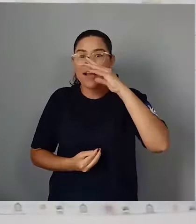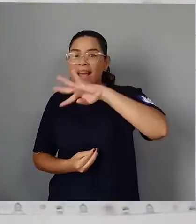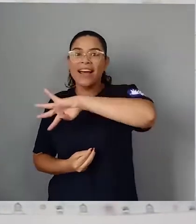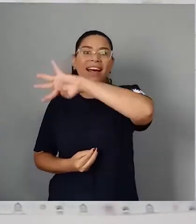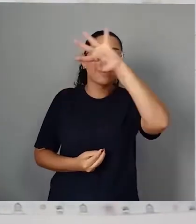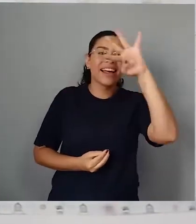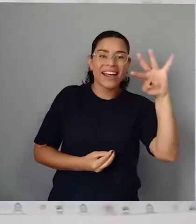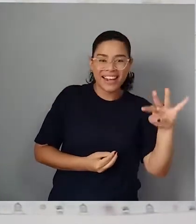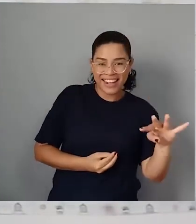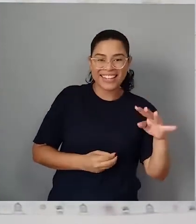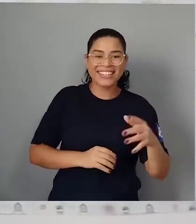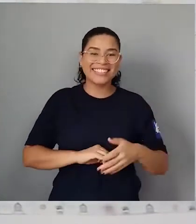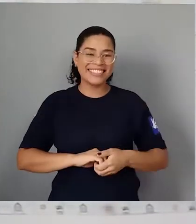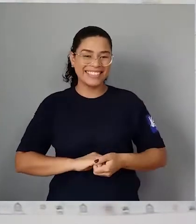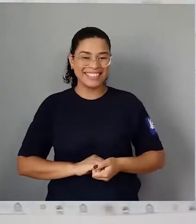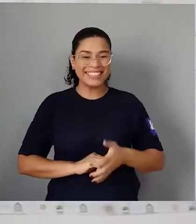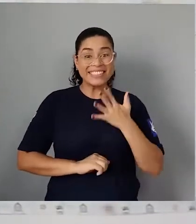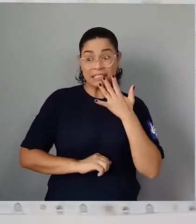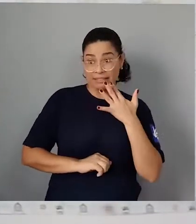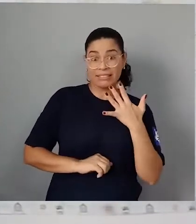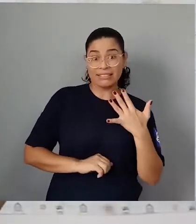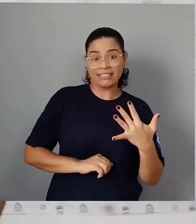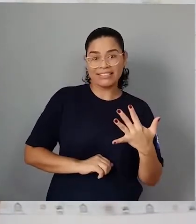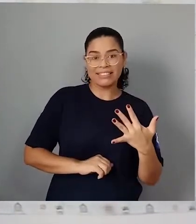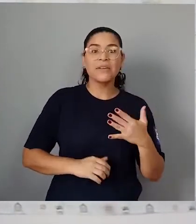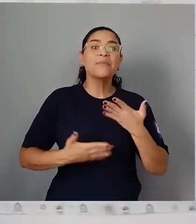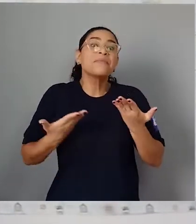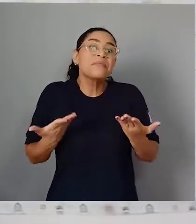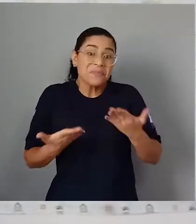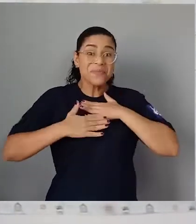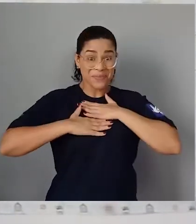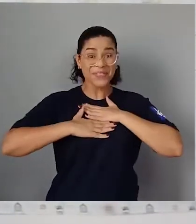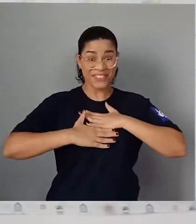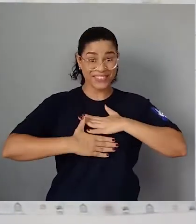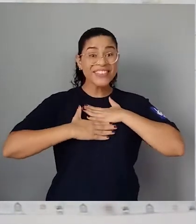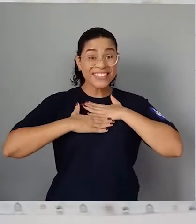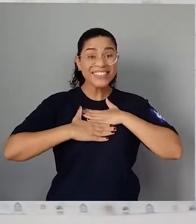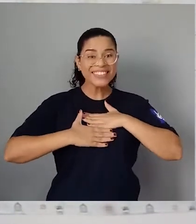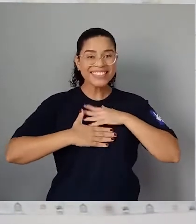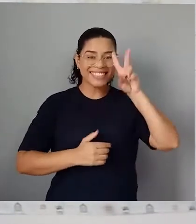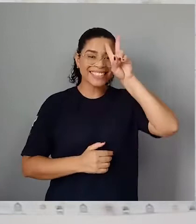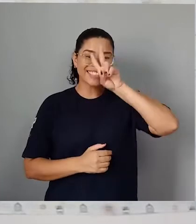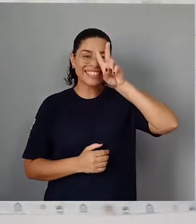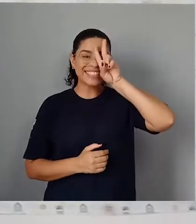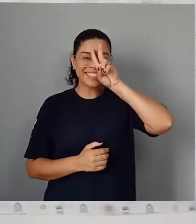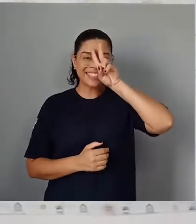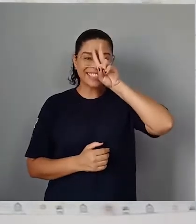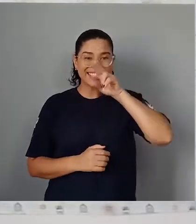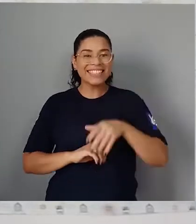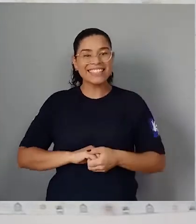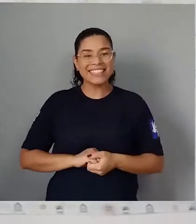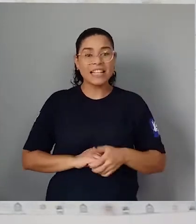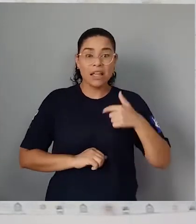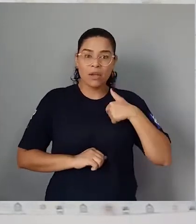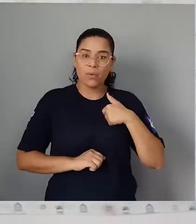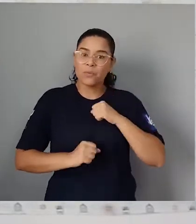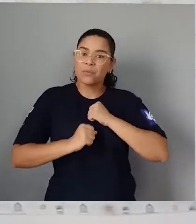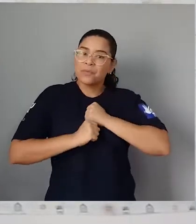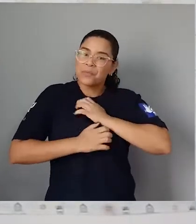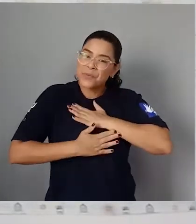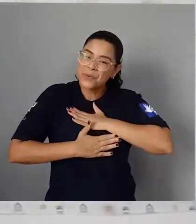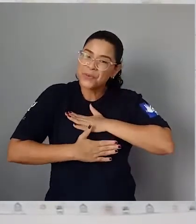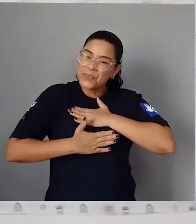Vocês gostaram Gente Da minha história Eu gostei Espero que vocês Aí em casa Também